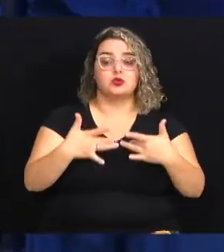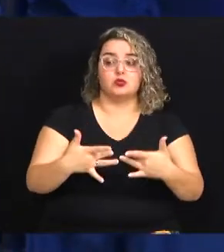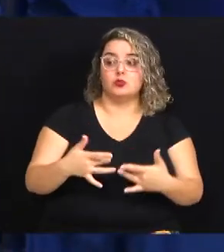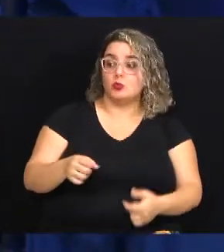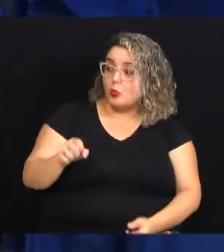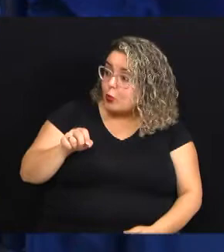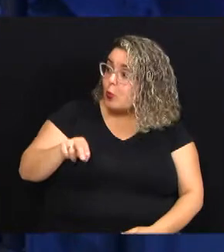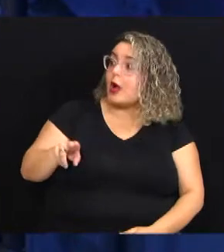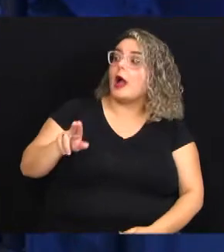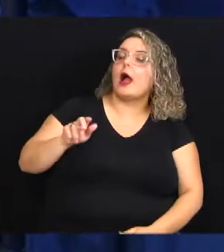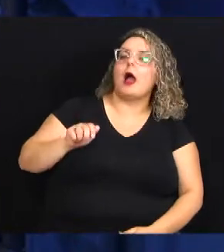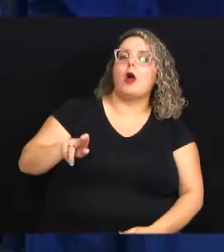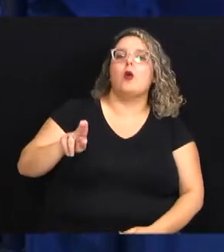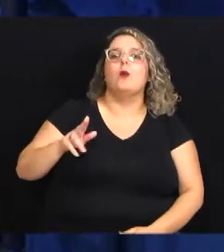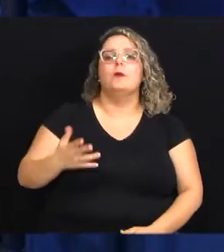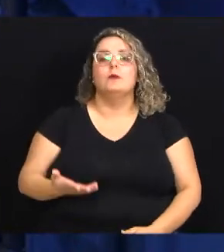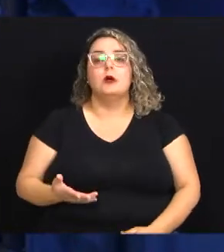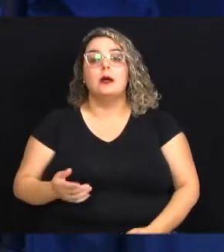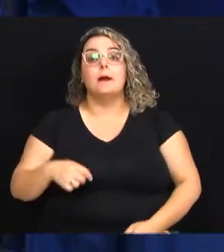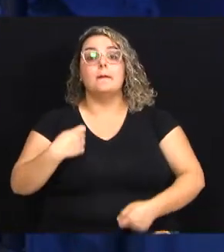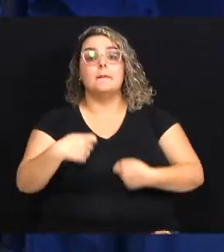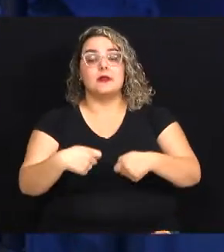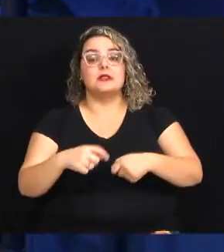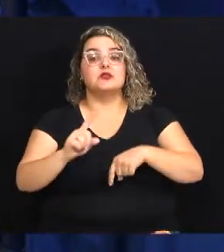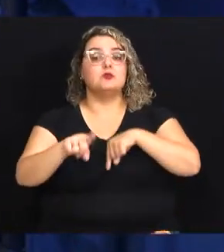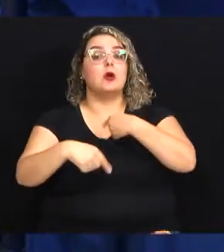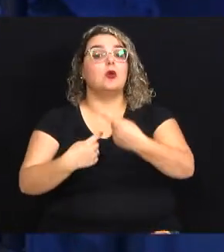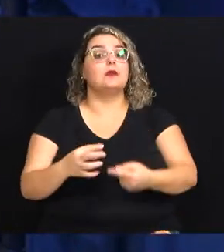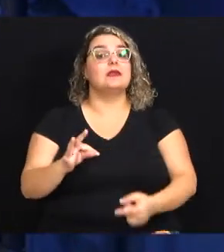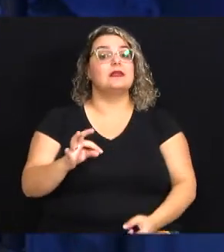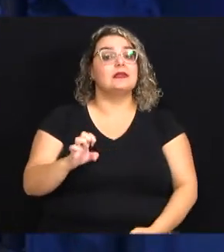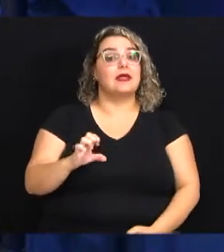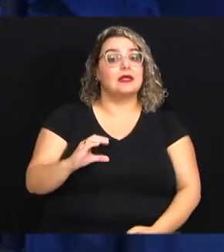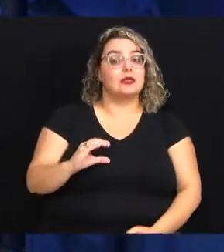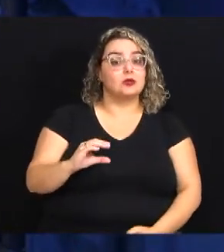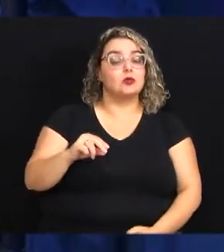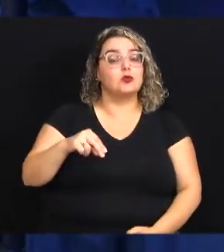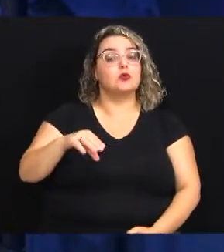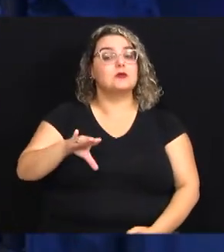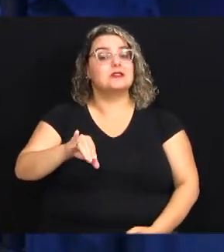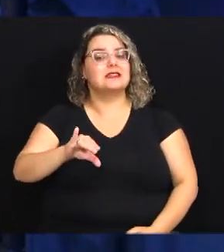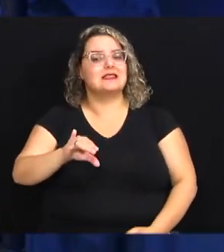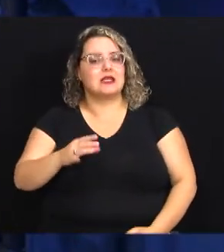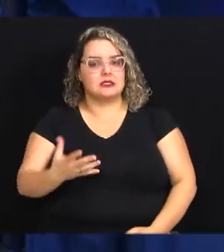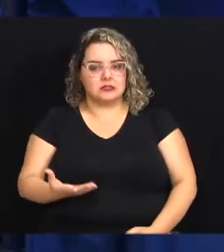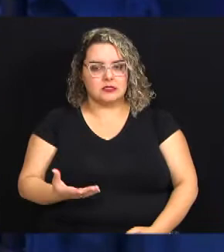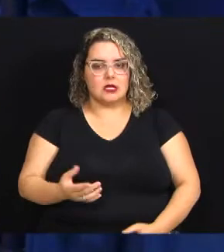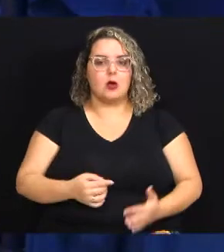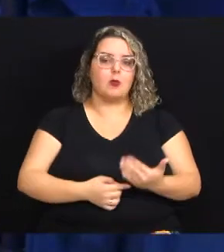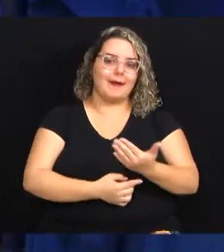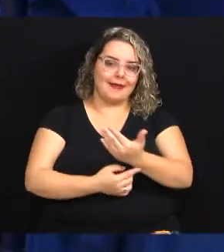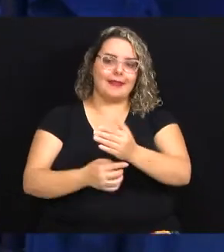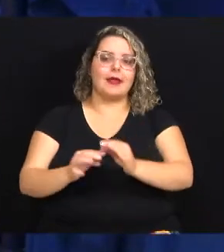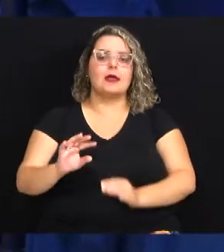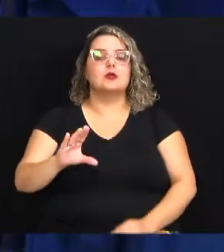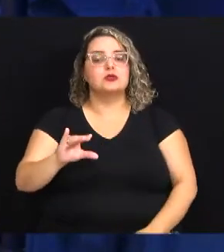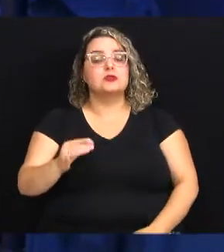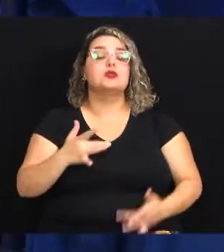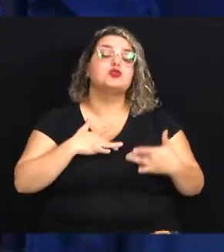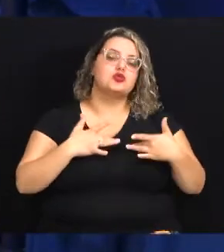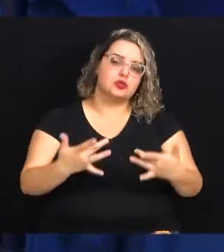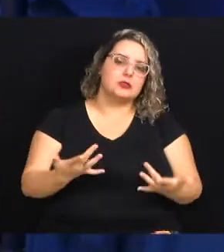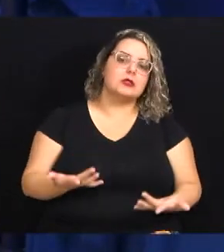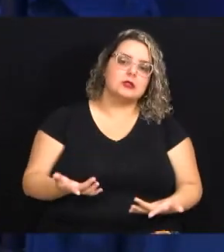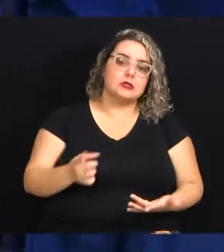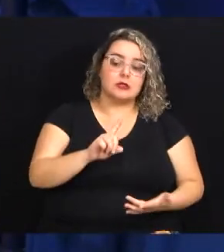Economia solidária precisa de uma outra tecnociência que não é a das empresas. É uma tecnociência solidária. Então, essa é